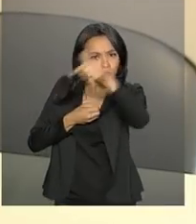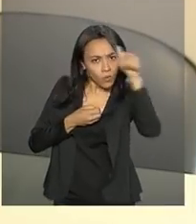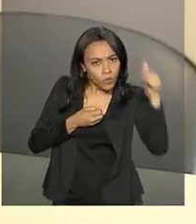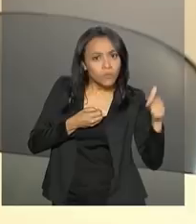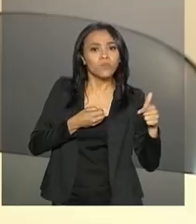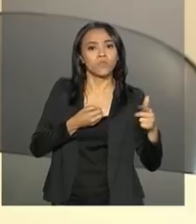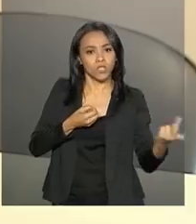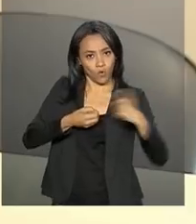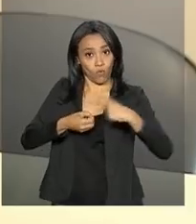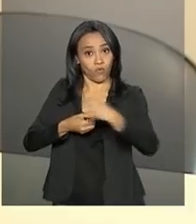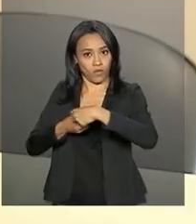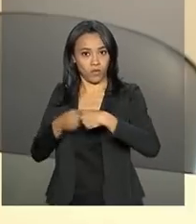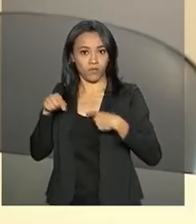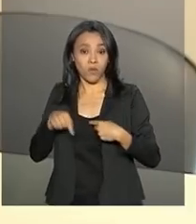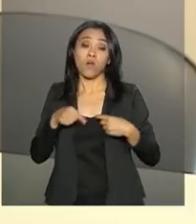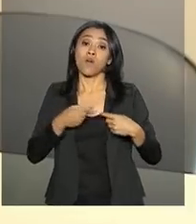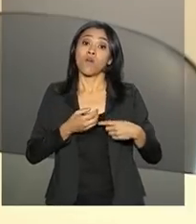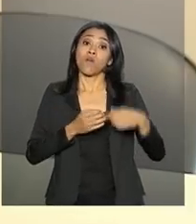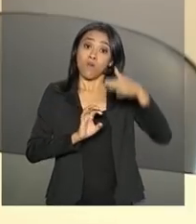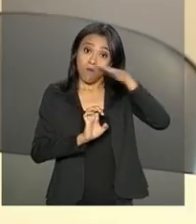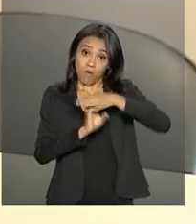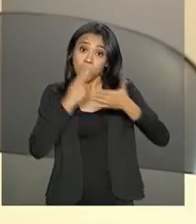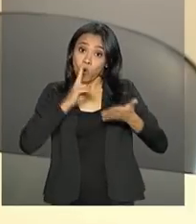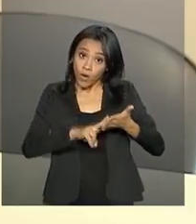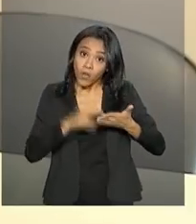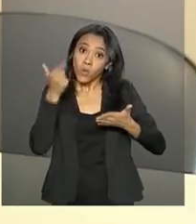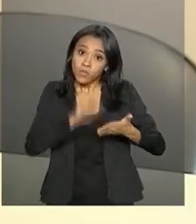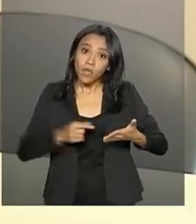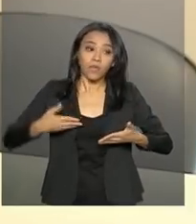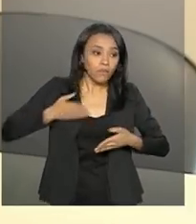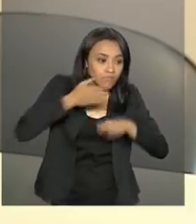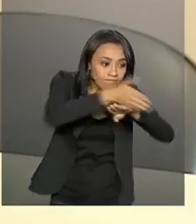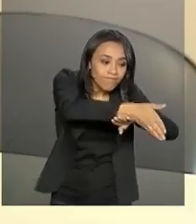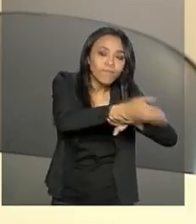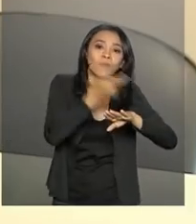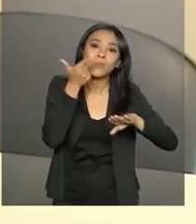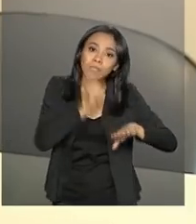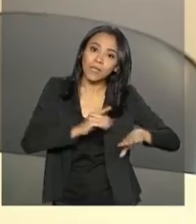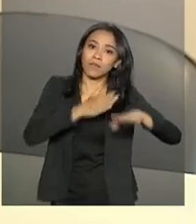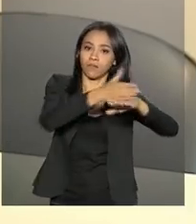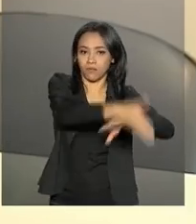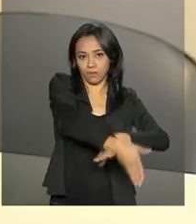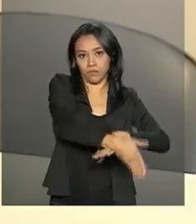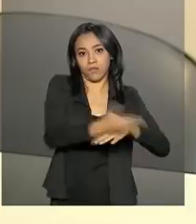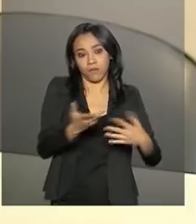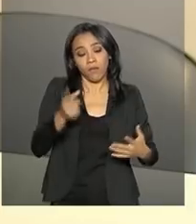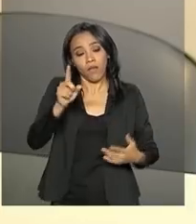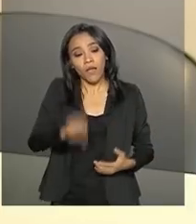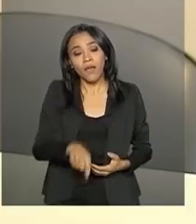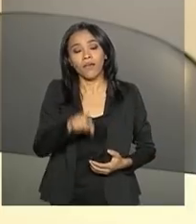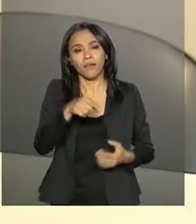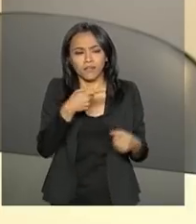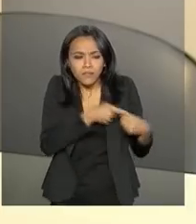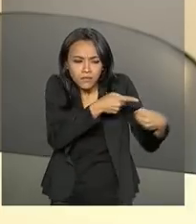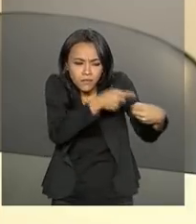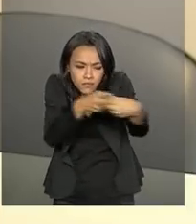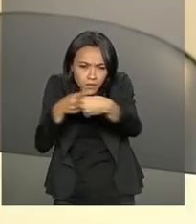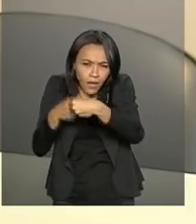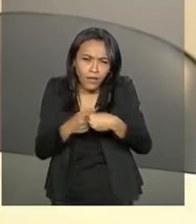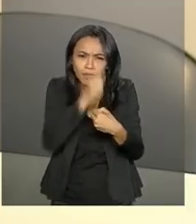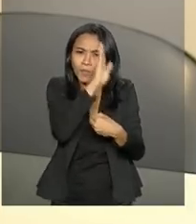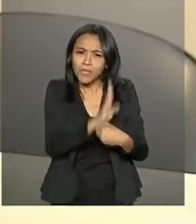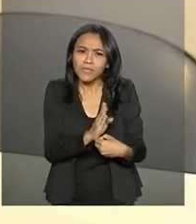unidades desse serviço, o Correio chega. Então, ela é visando mesmo essas cidades do Brasil